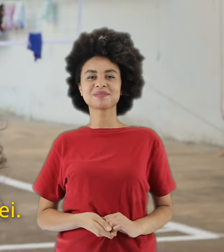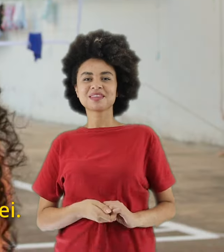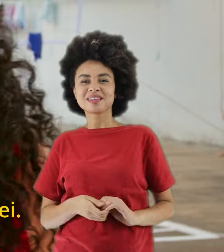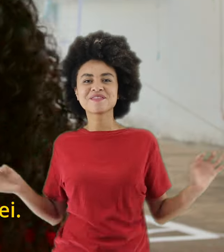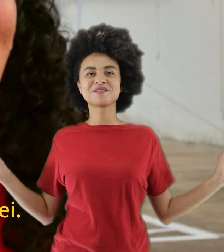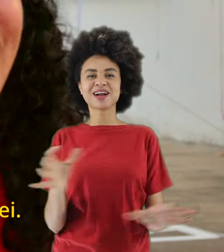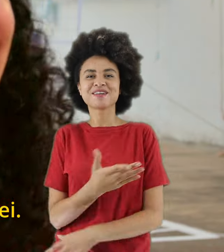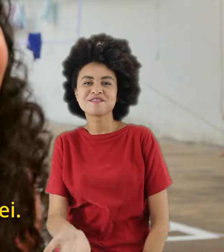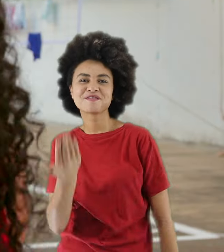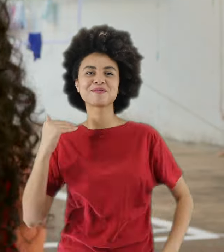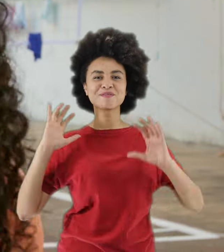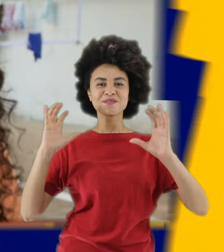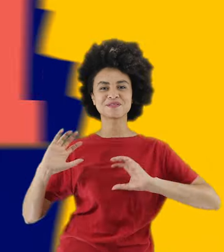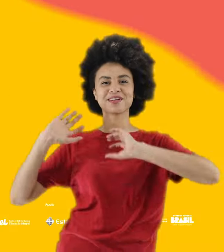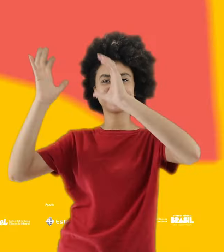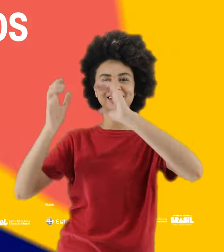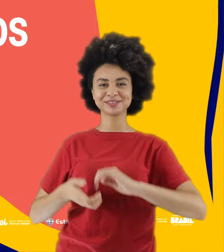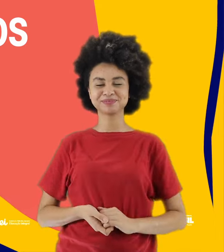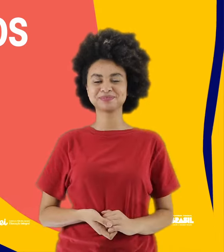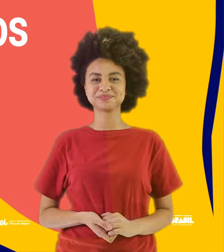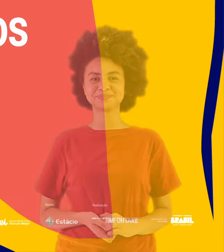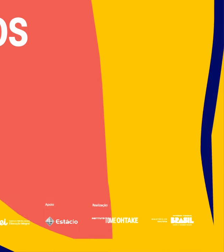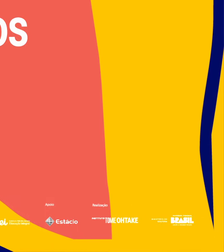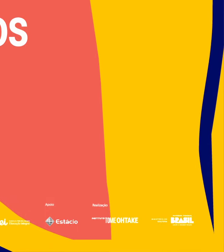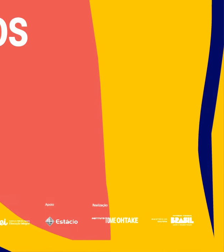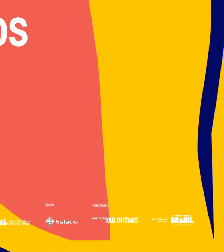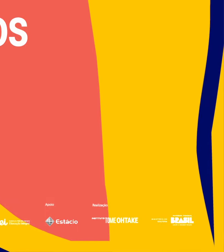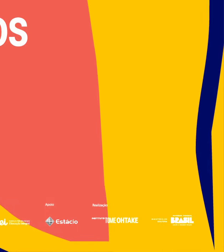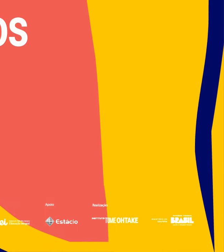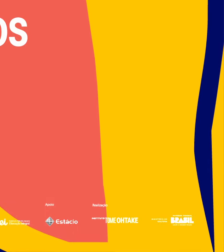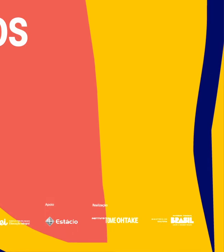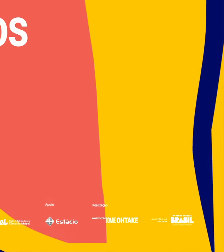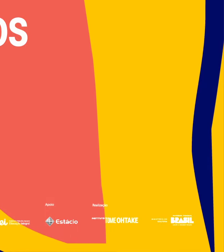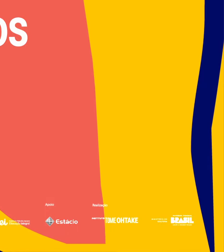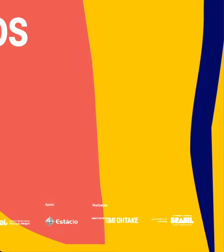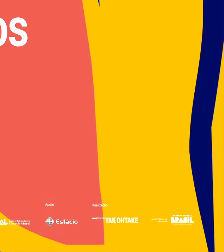Finalizou e vamos pro vôlei. Tchau. E aí Tchau, tchau.